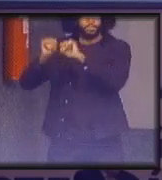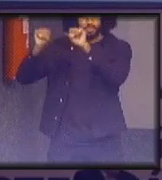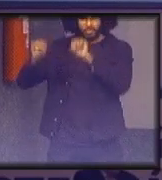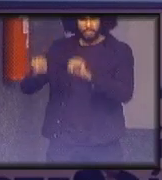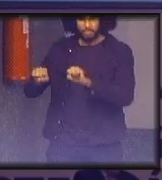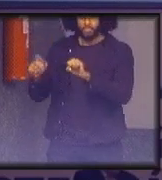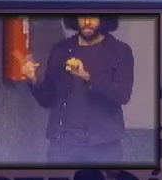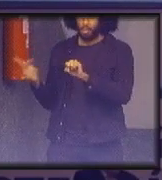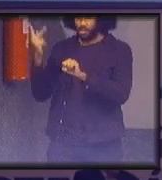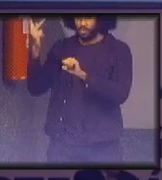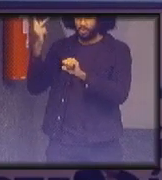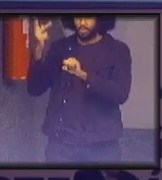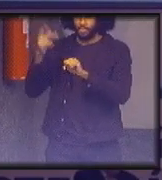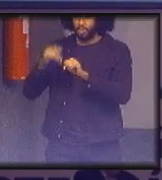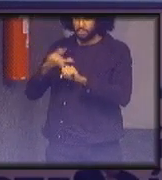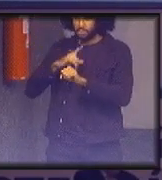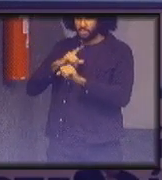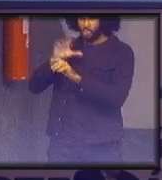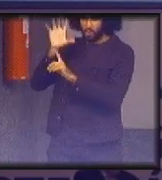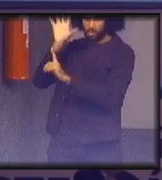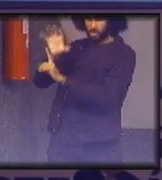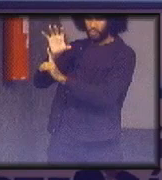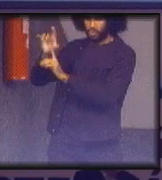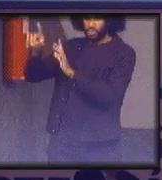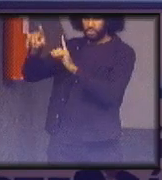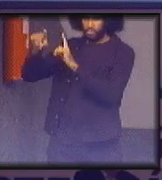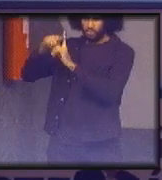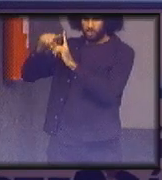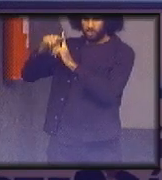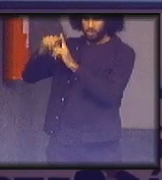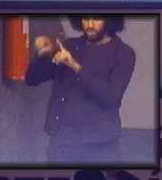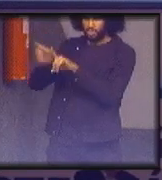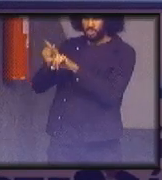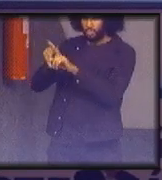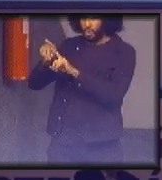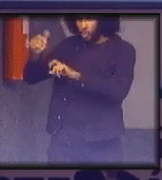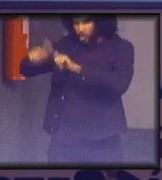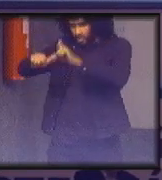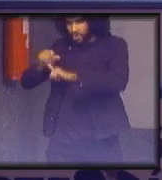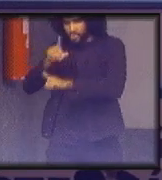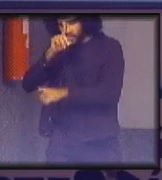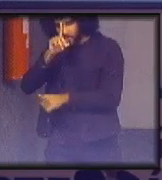valor se o impacto é positivo e na minha avaliação de risco